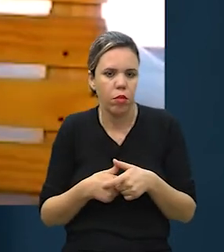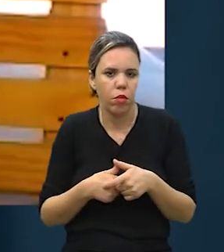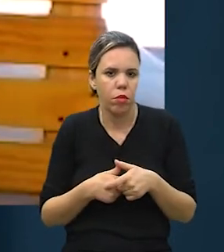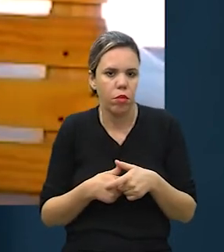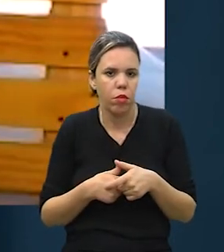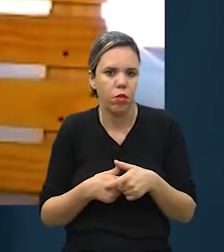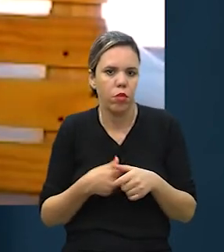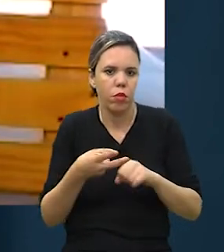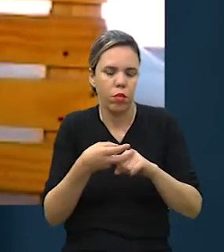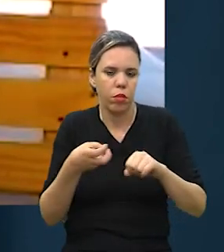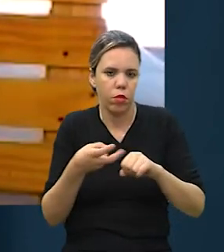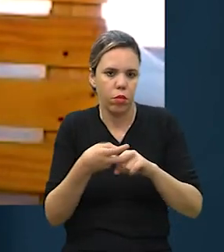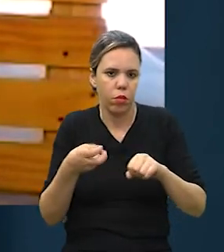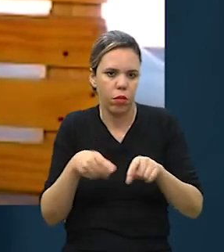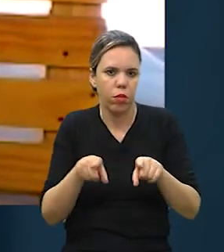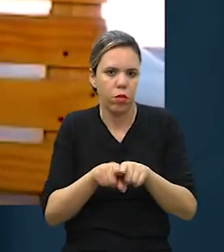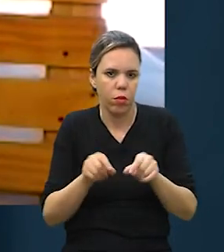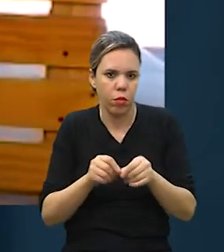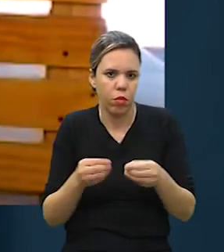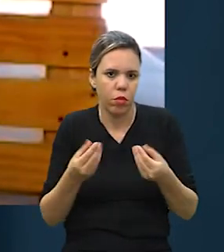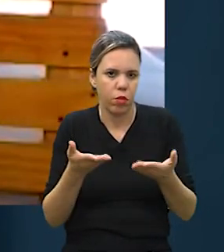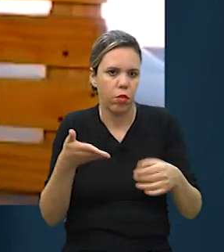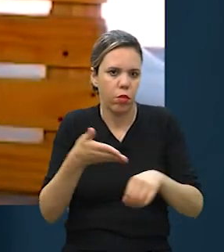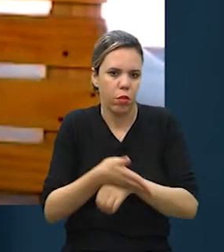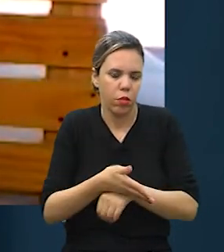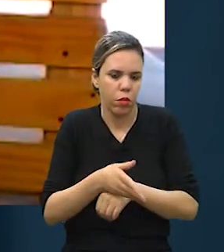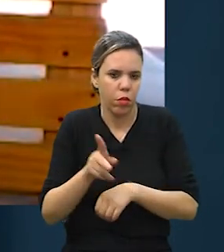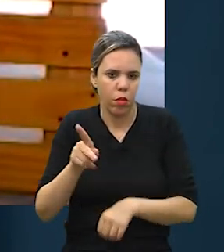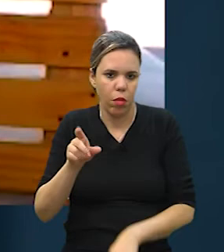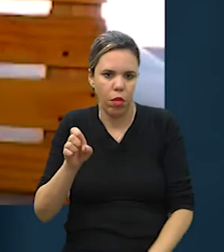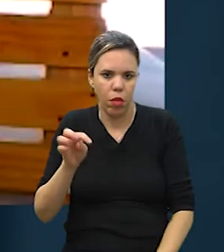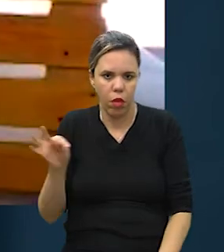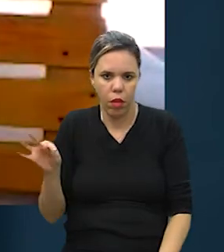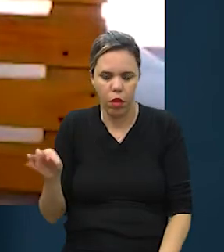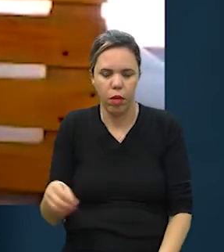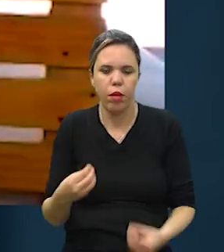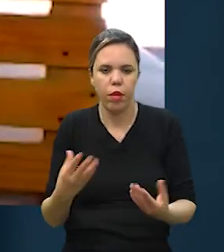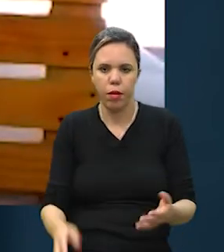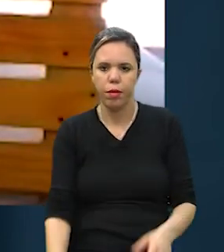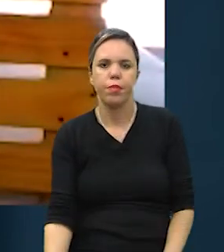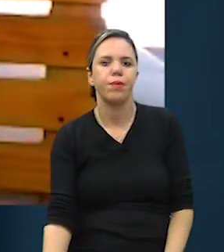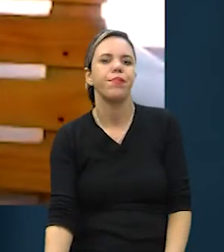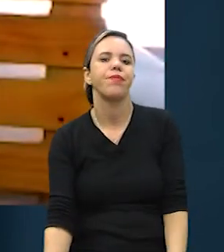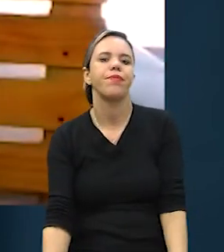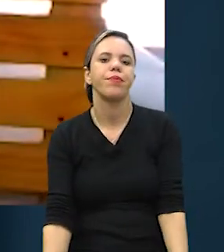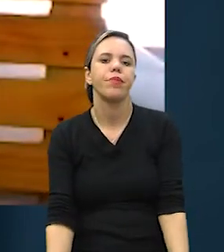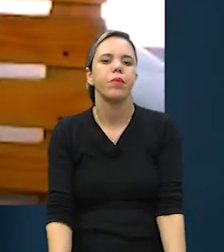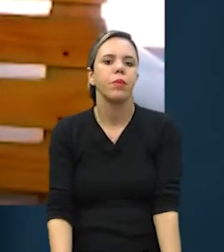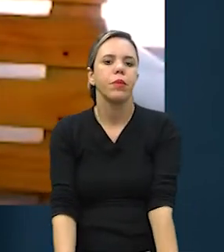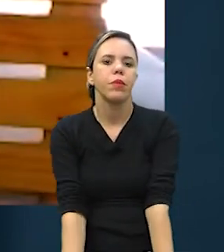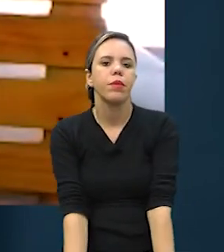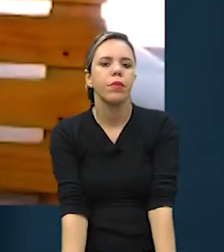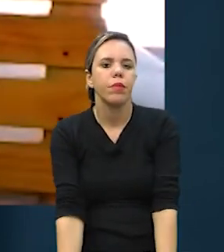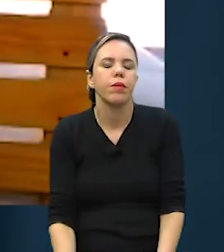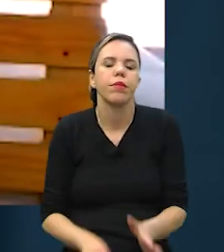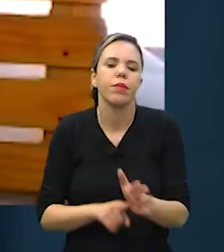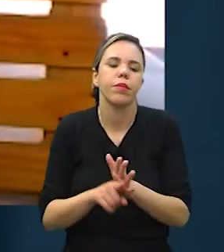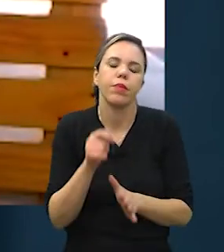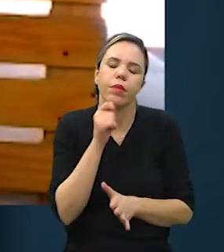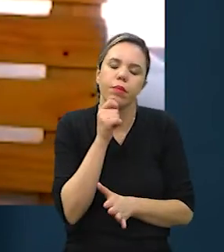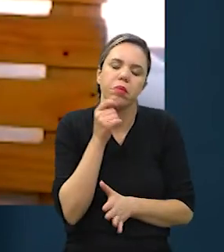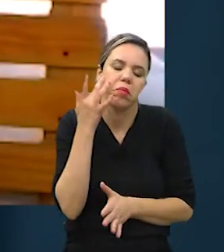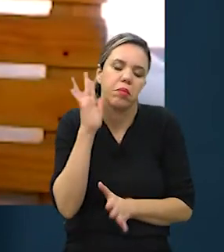Eats, com iFood, porque eles também estão entrando no ramo PET, de entregas PET, mas estamos